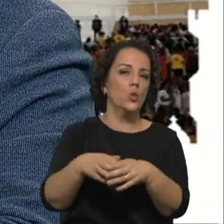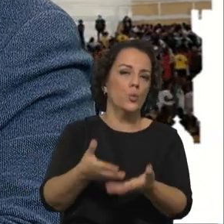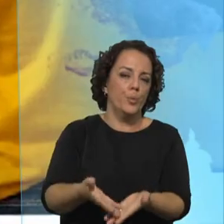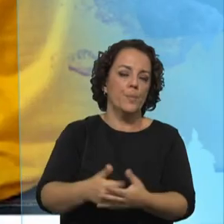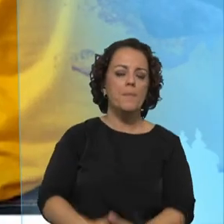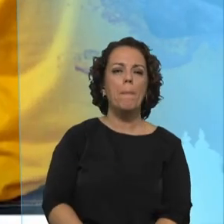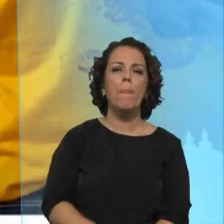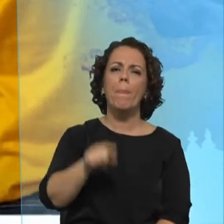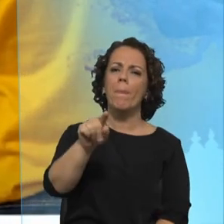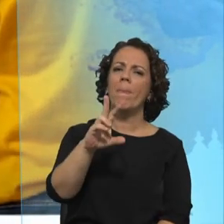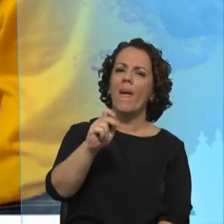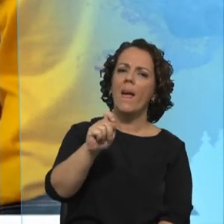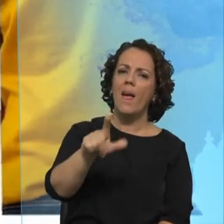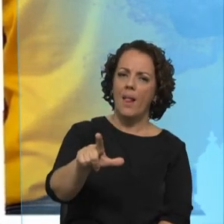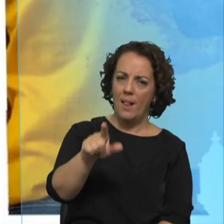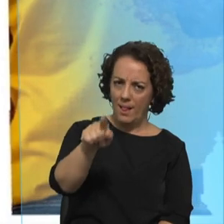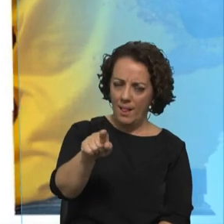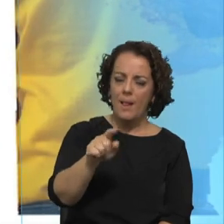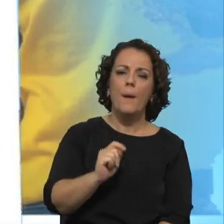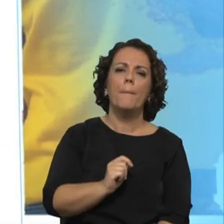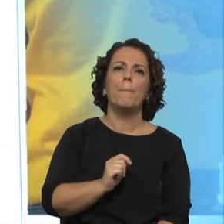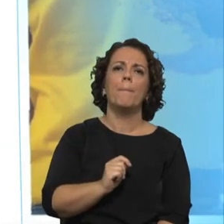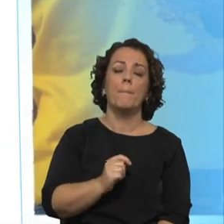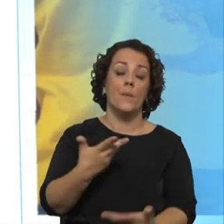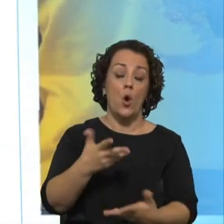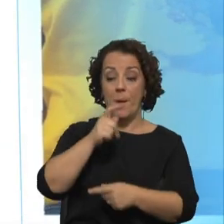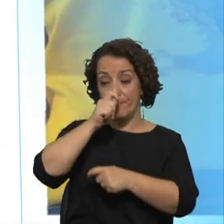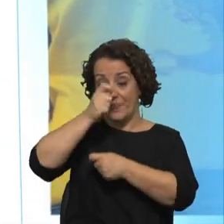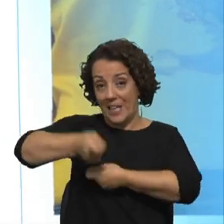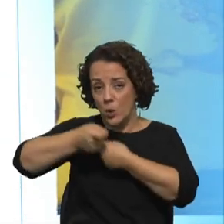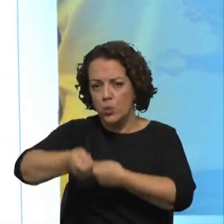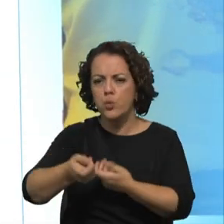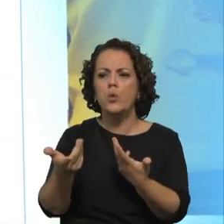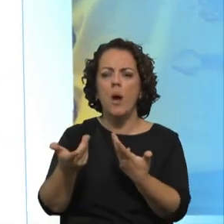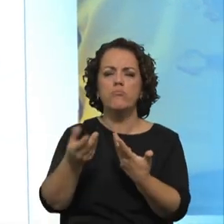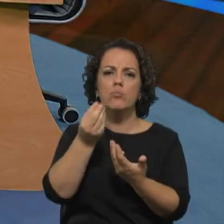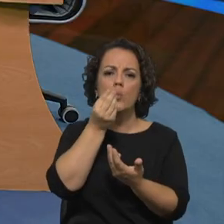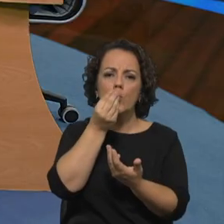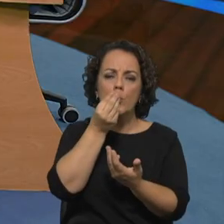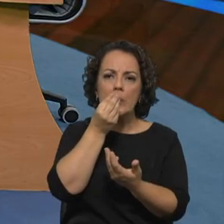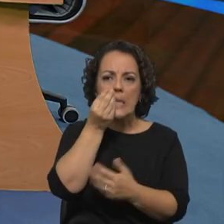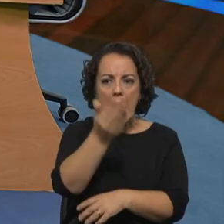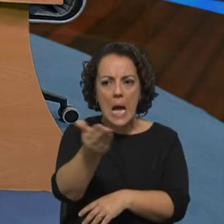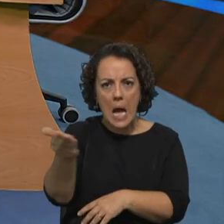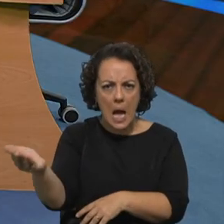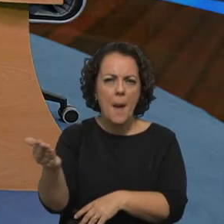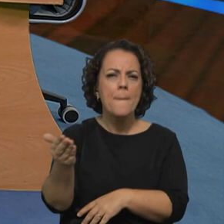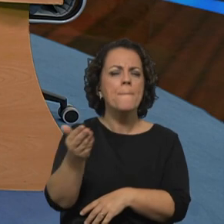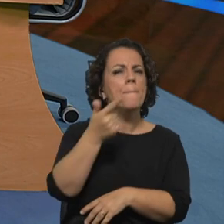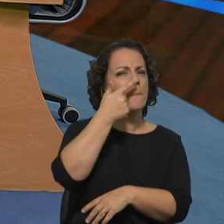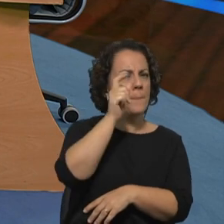Raquel, hoje, a agricultura, o acesso a alimentos, as pessoas começam a ter esta